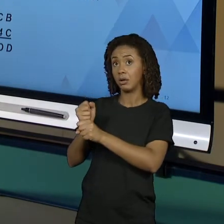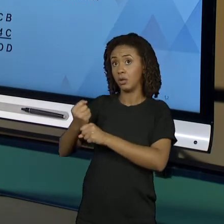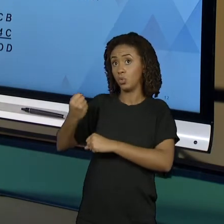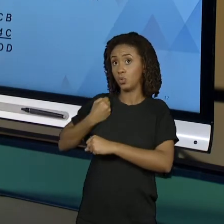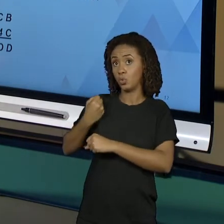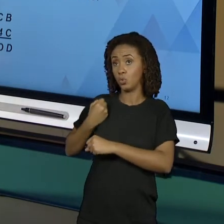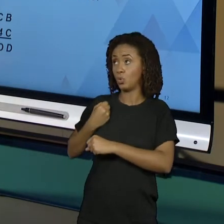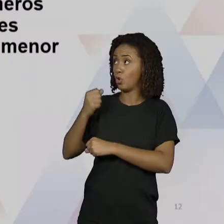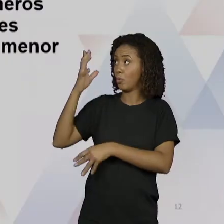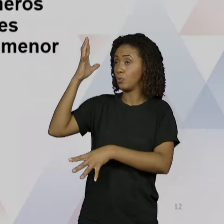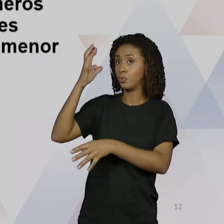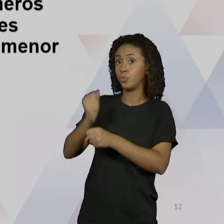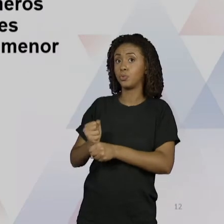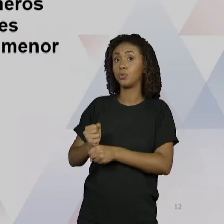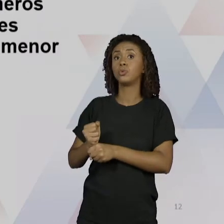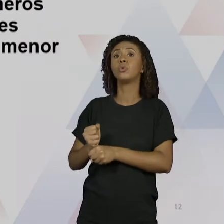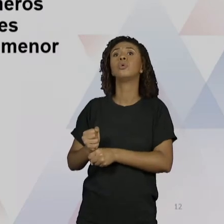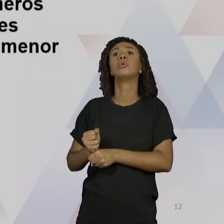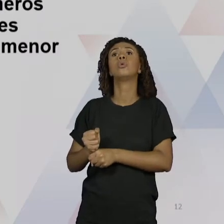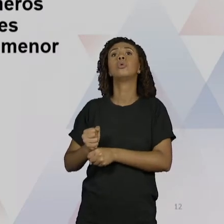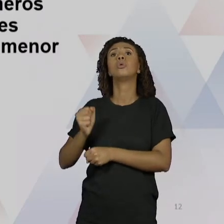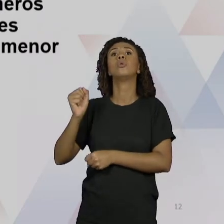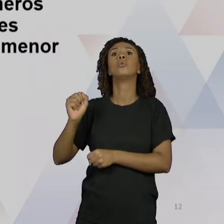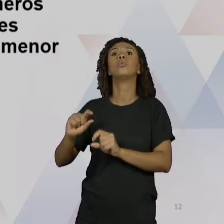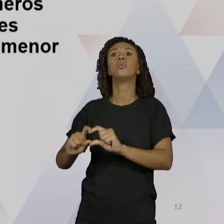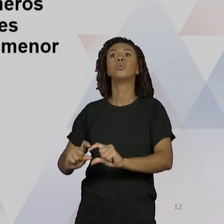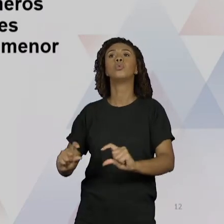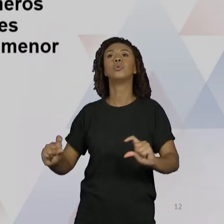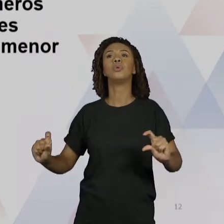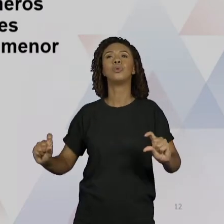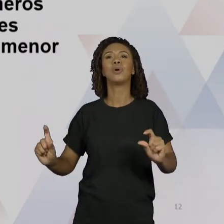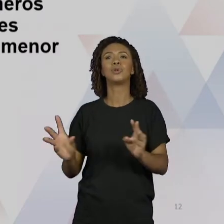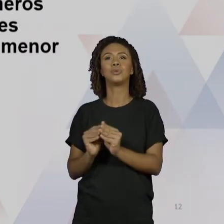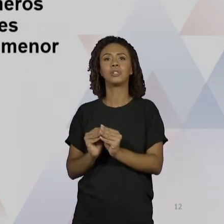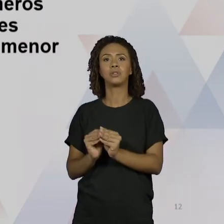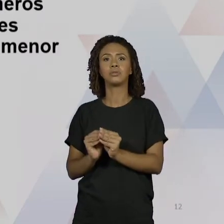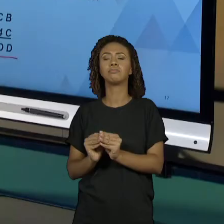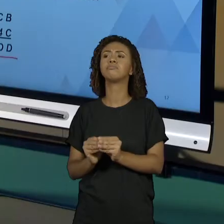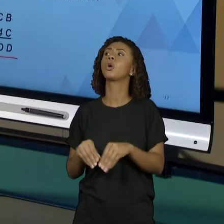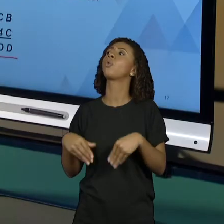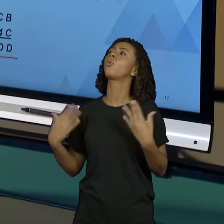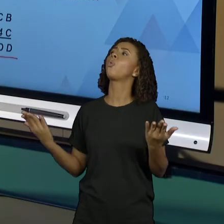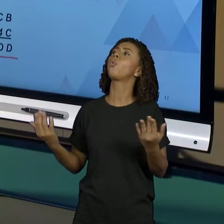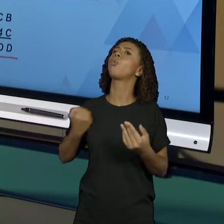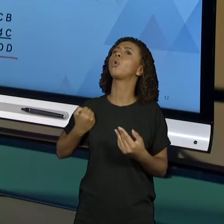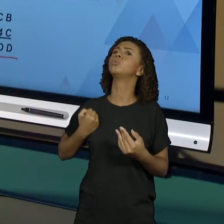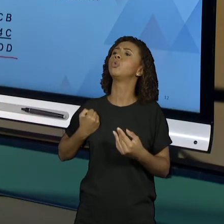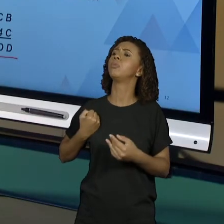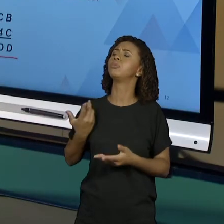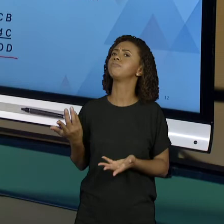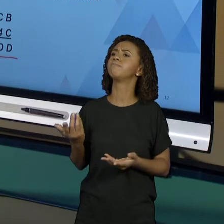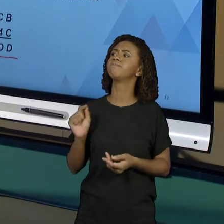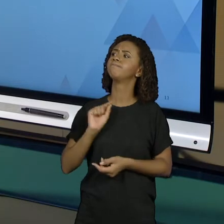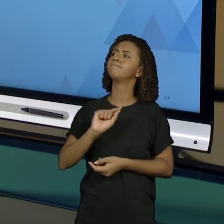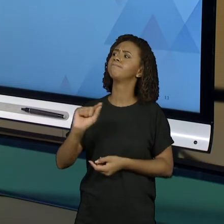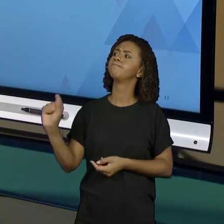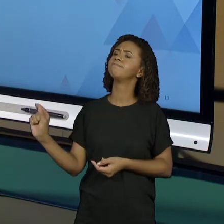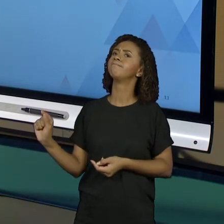está dando esse resultado e eu quero saber quais são os números e qual base eu estou trabalhando.